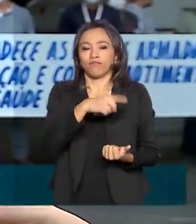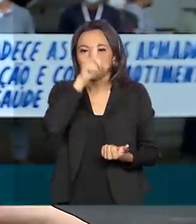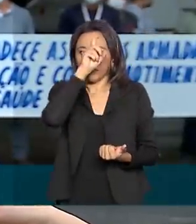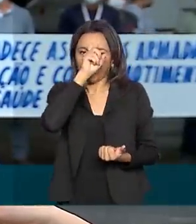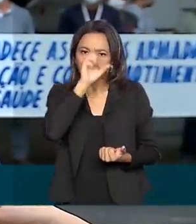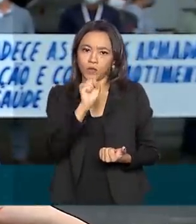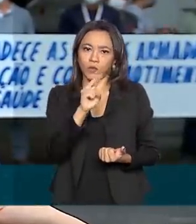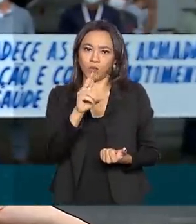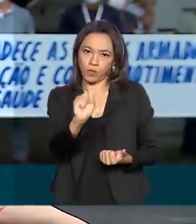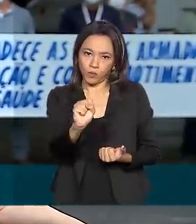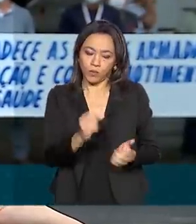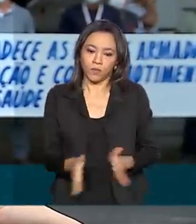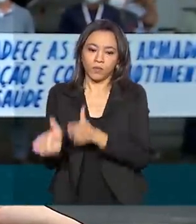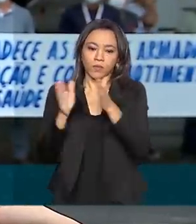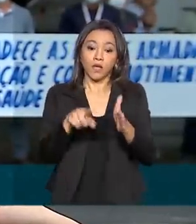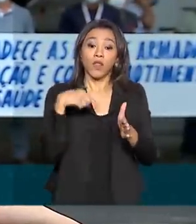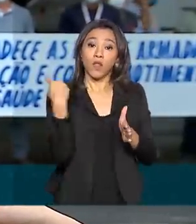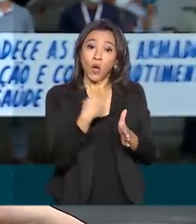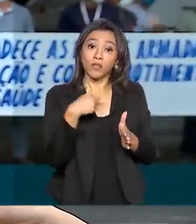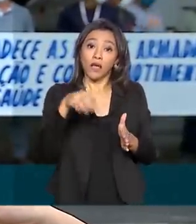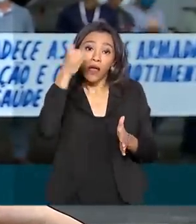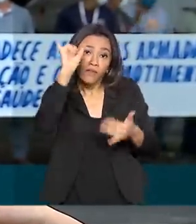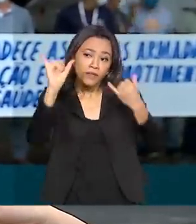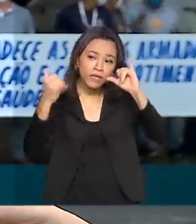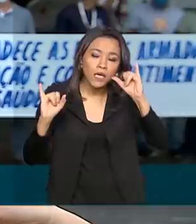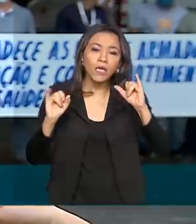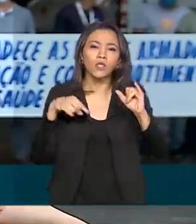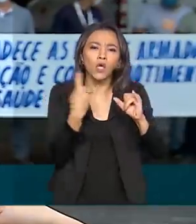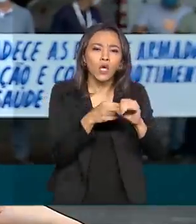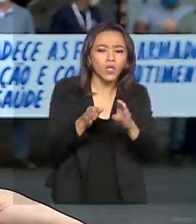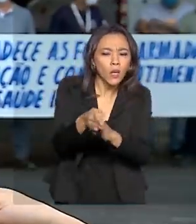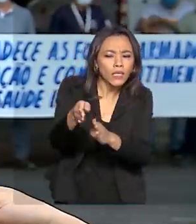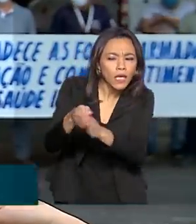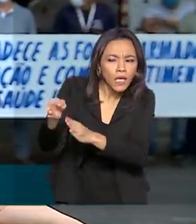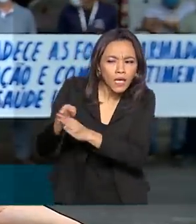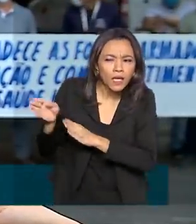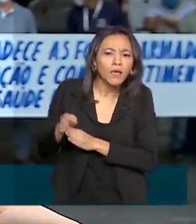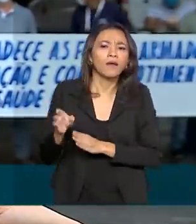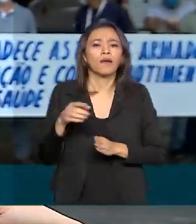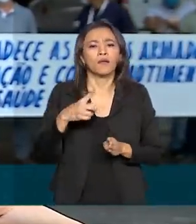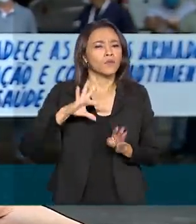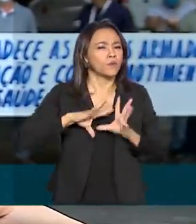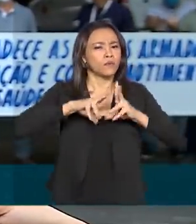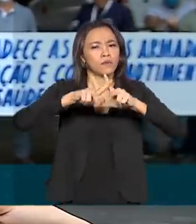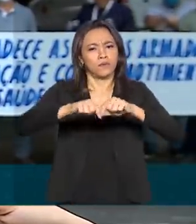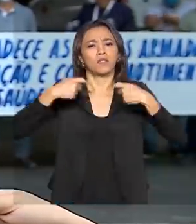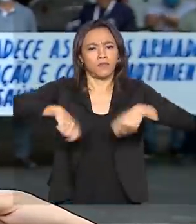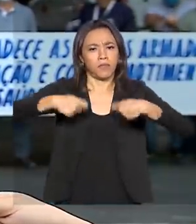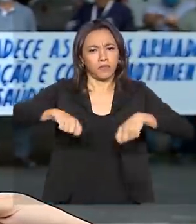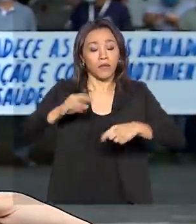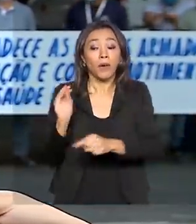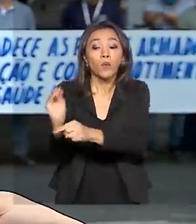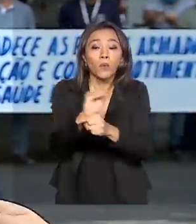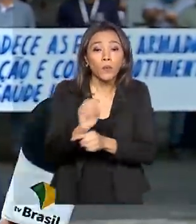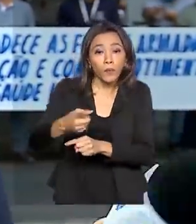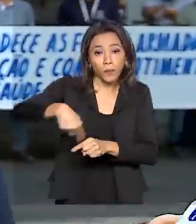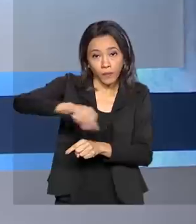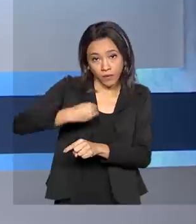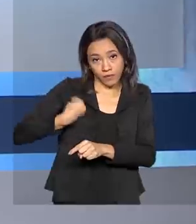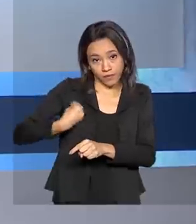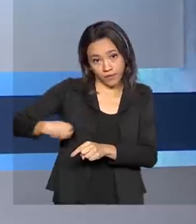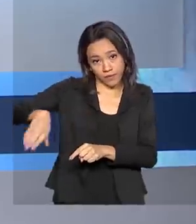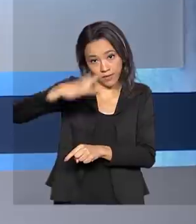a prevenção, mas também a correção de atitudes, dos planos de contingência, tudo aquilo que for necessário para preservar a vida das pessoas.